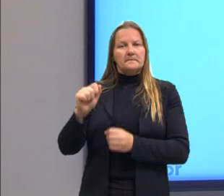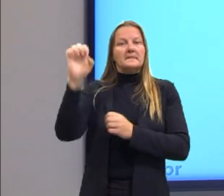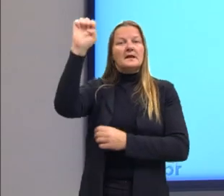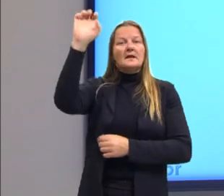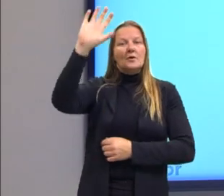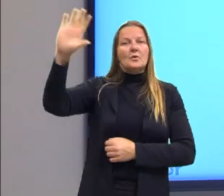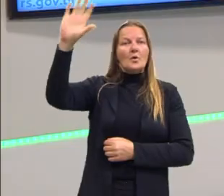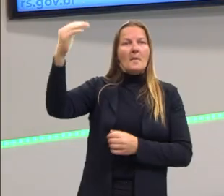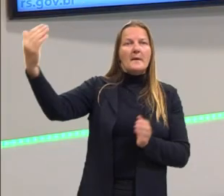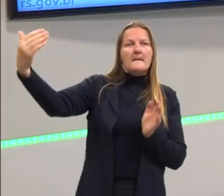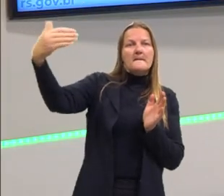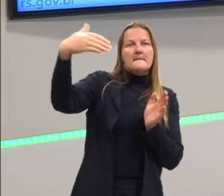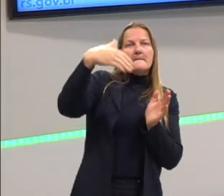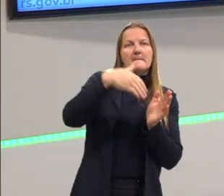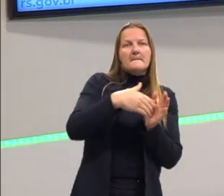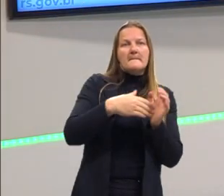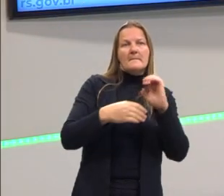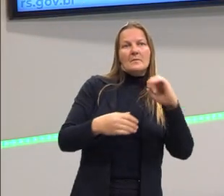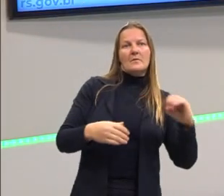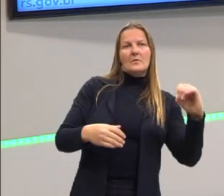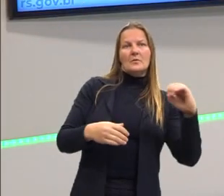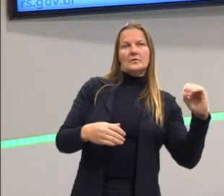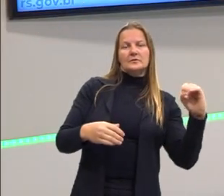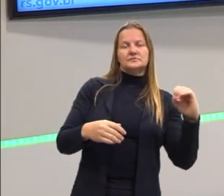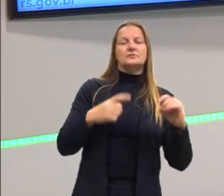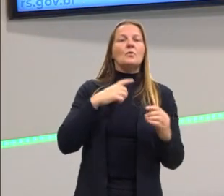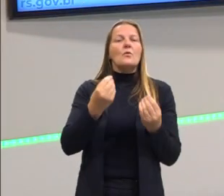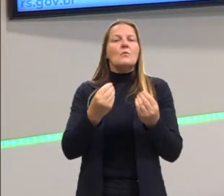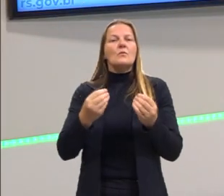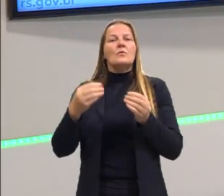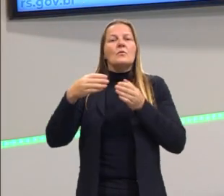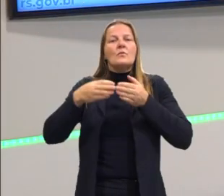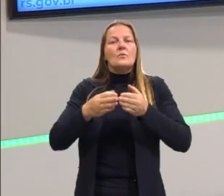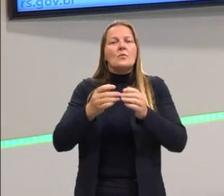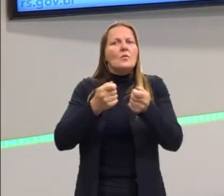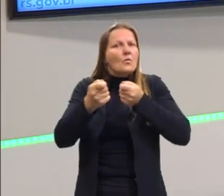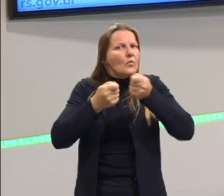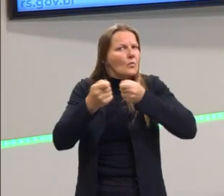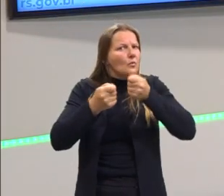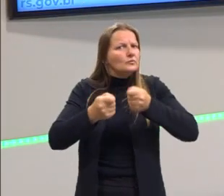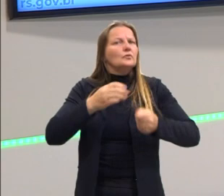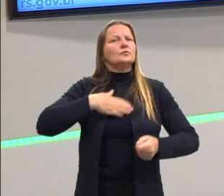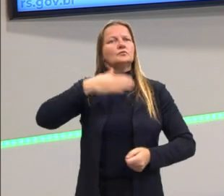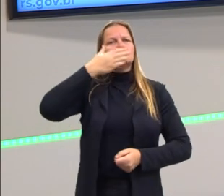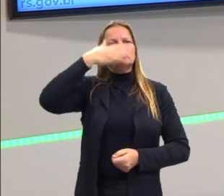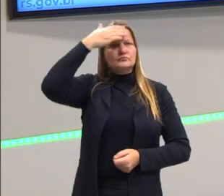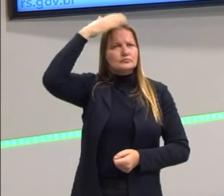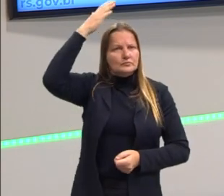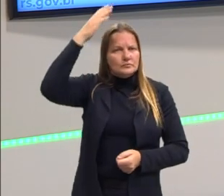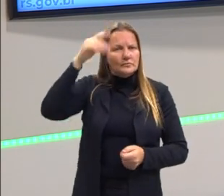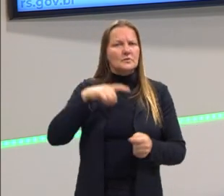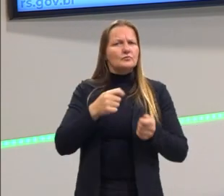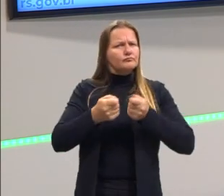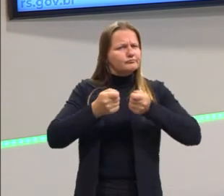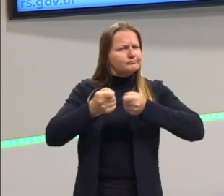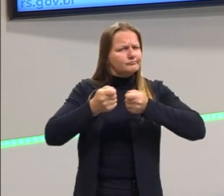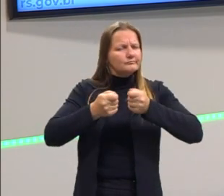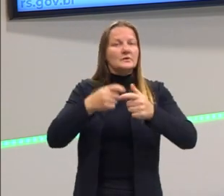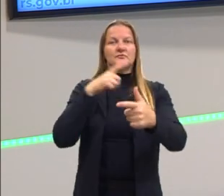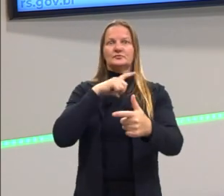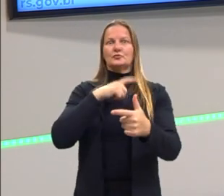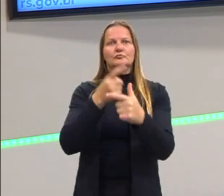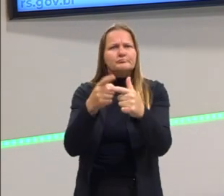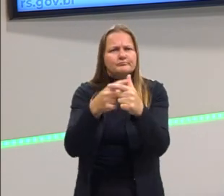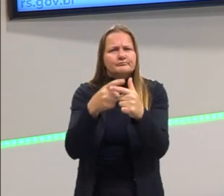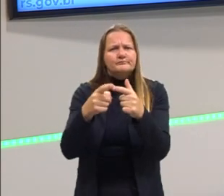para o Oriente necessariamente passa pelo controle do mundo islâmico. E isso se tornou um problema,